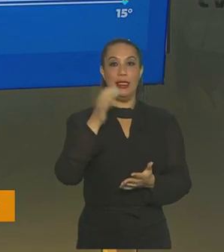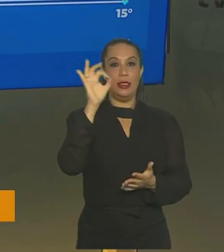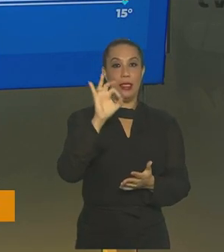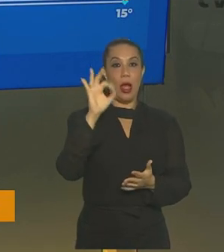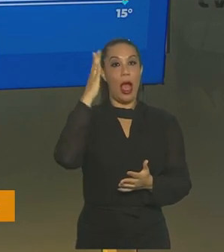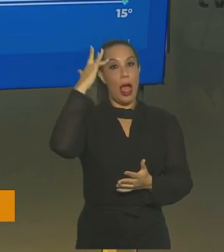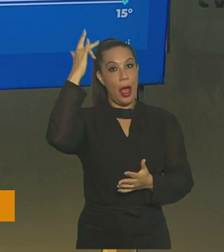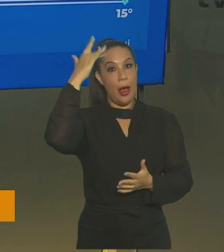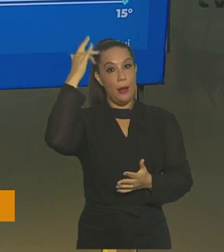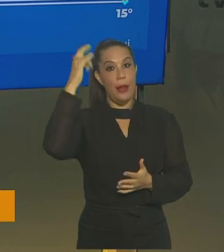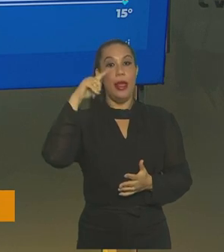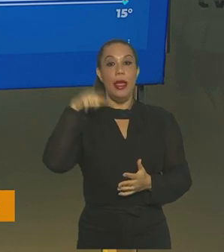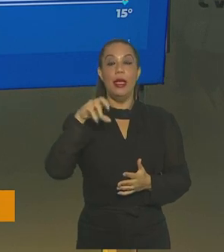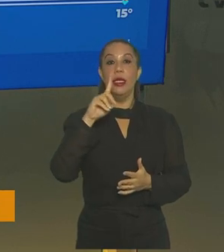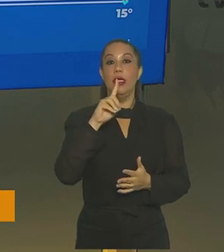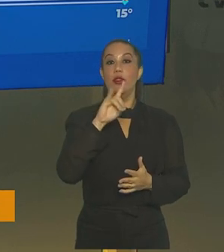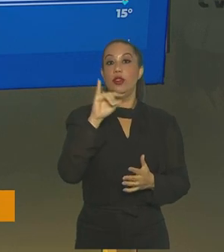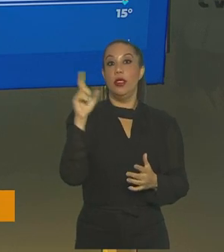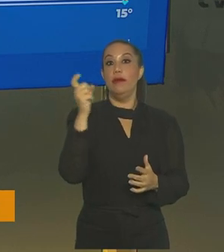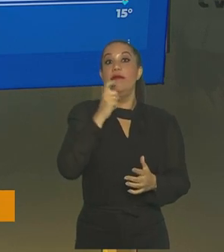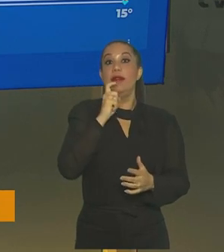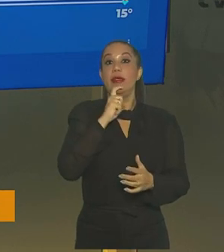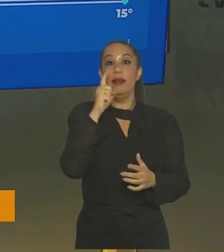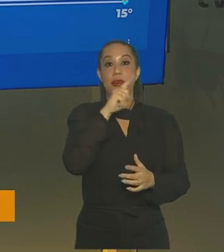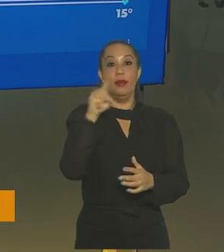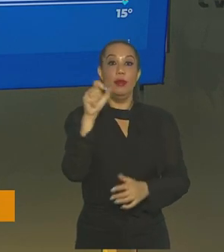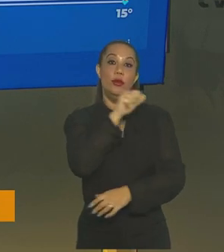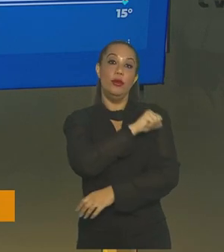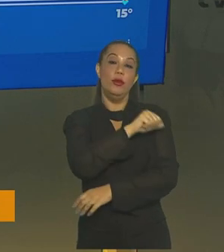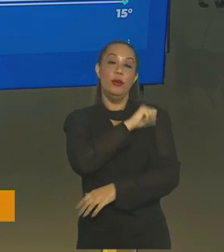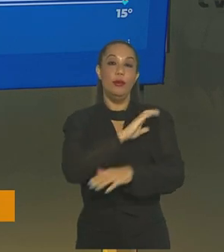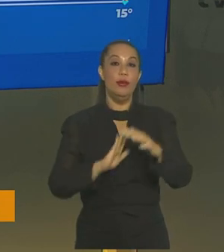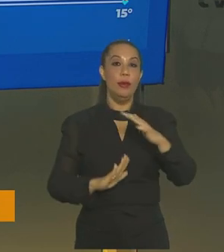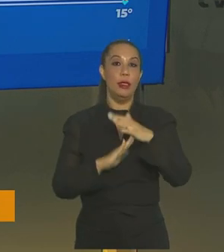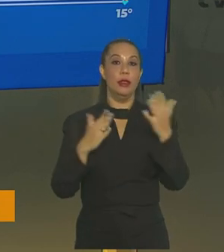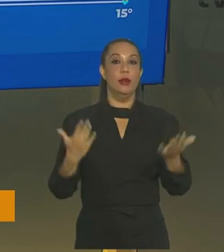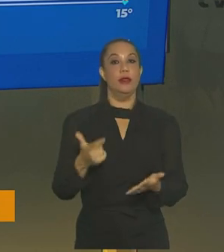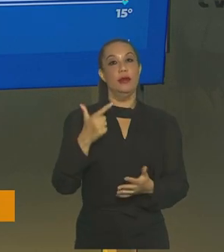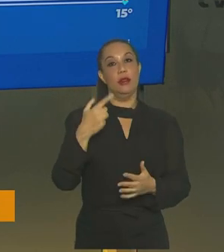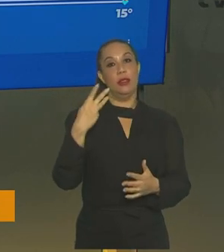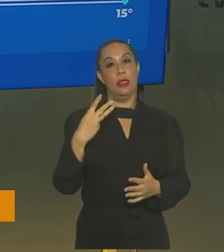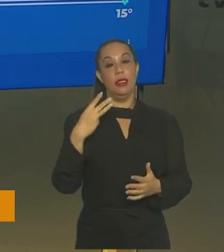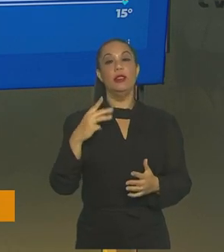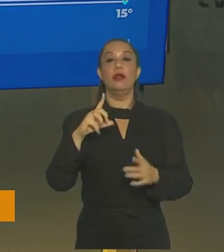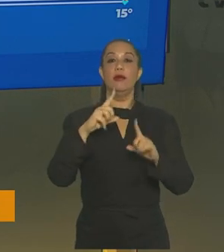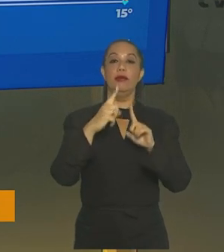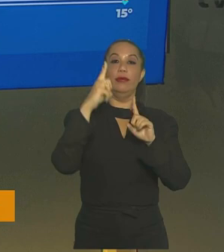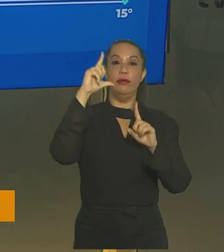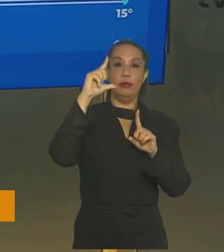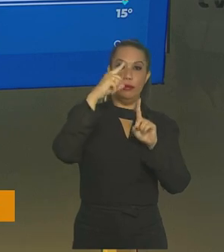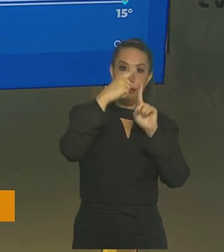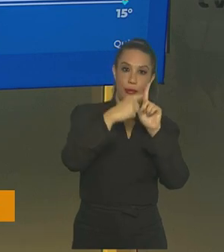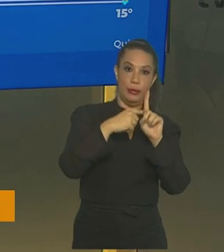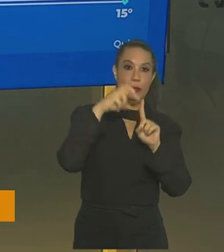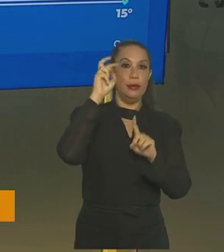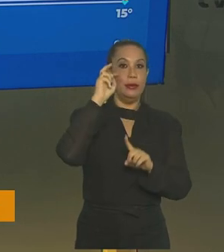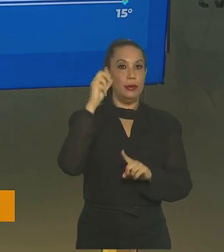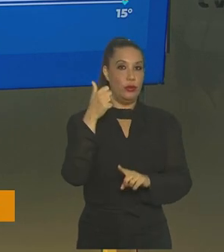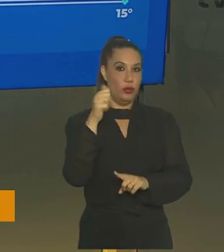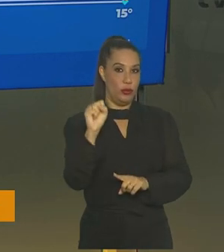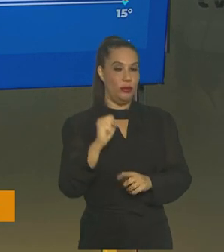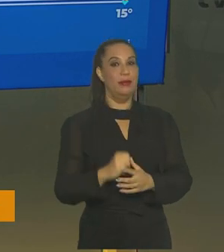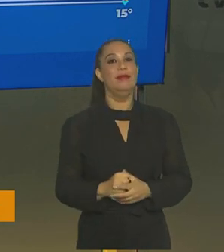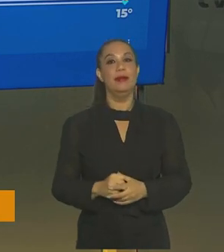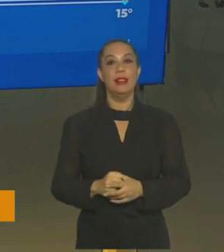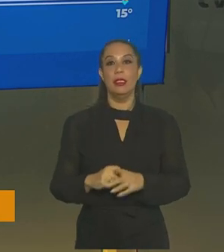amanhã, previsão do dia mais frio da semana. E no Rio de Janeiro, máxima hoje de 23 e vai cair, olha, na quinta-feira chegando aos 18.